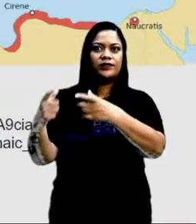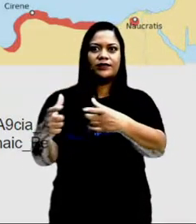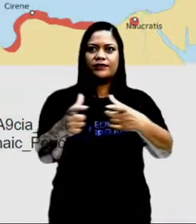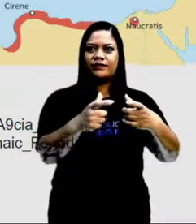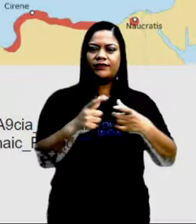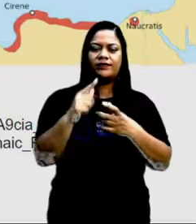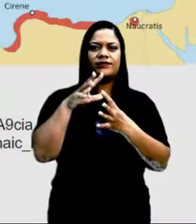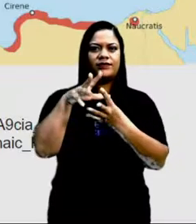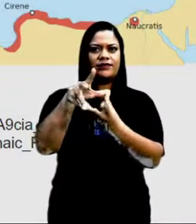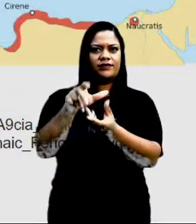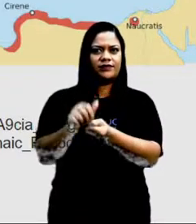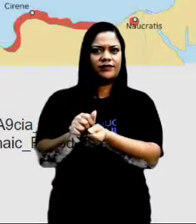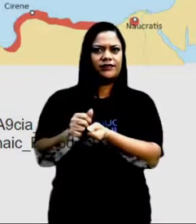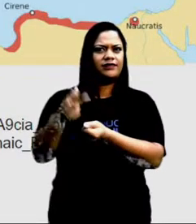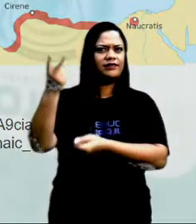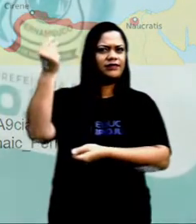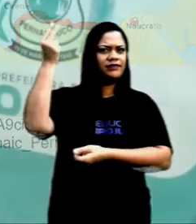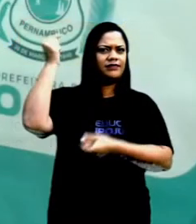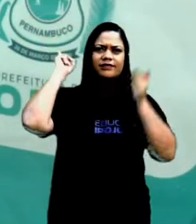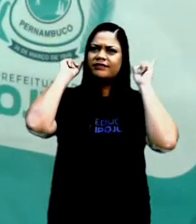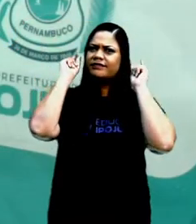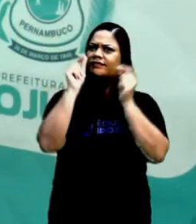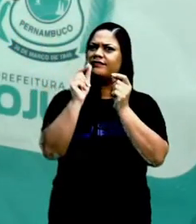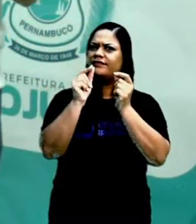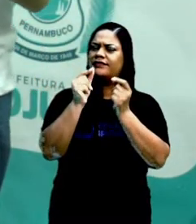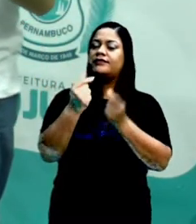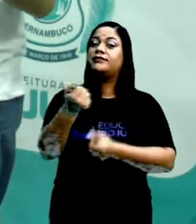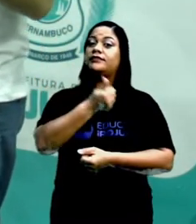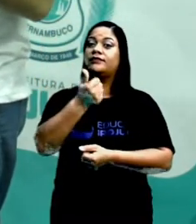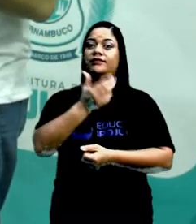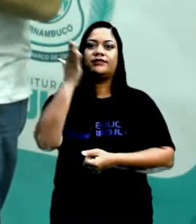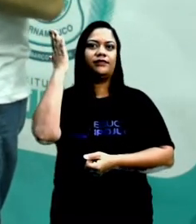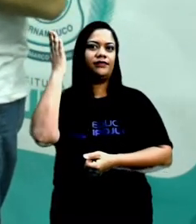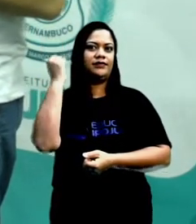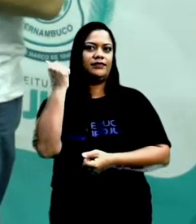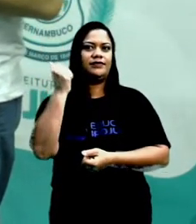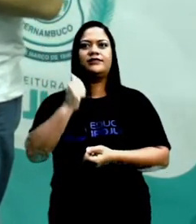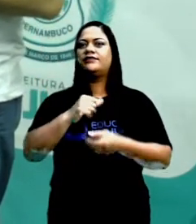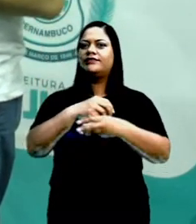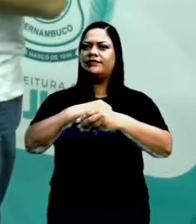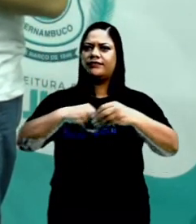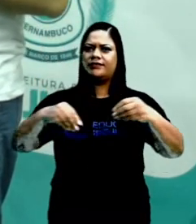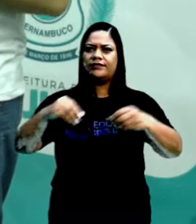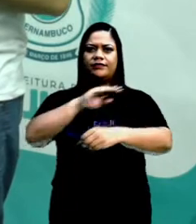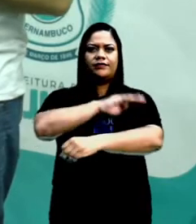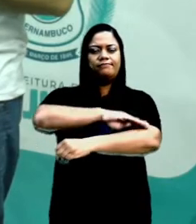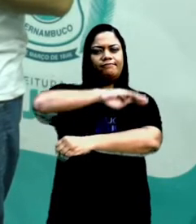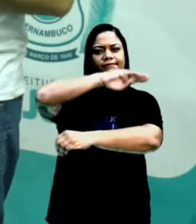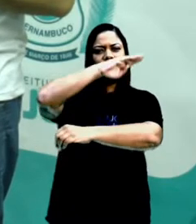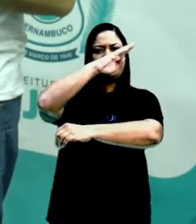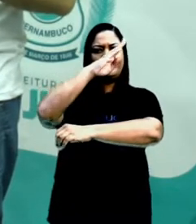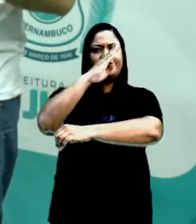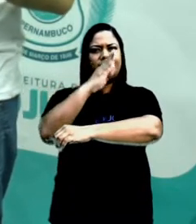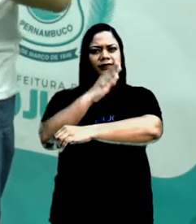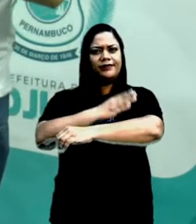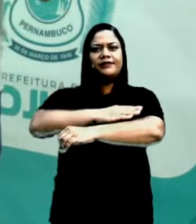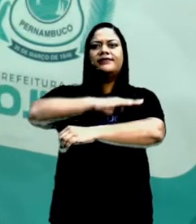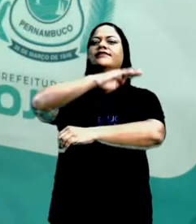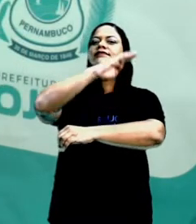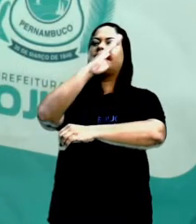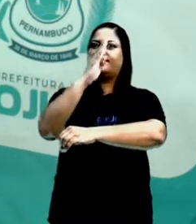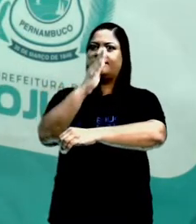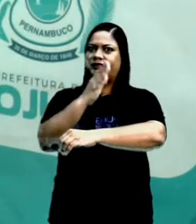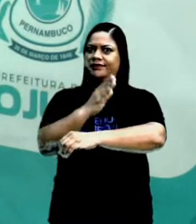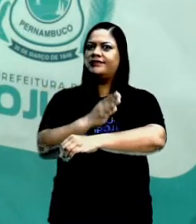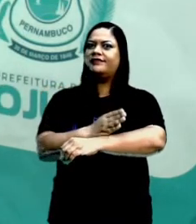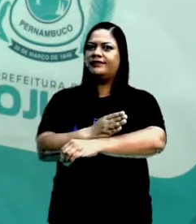Grécia Antiga? A primeira coisa que nós temos que saber é que era um território com relevo montanhoso, bem? Então, um território